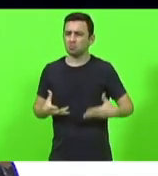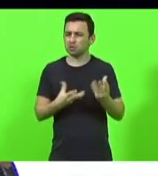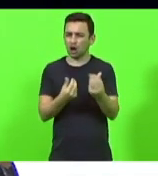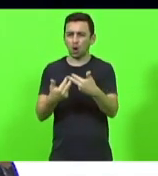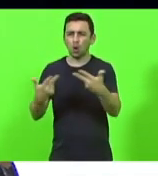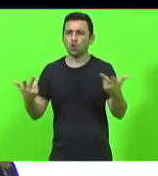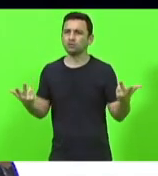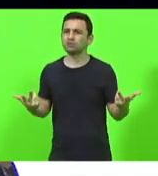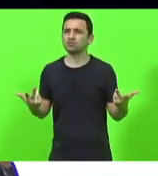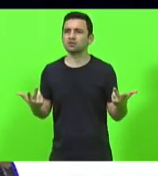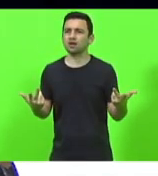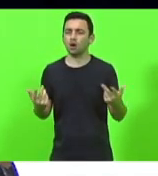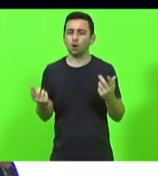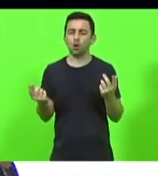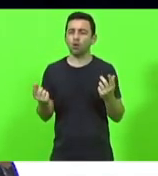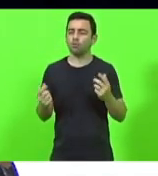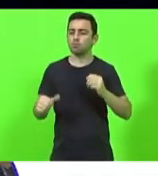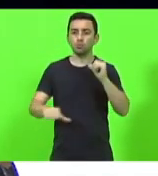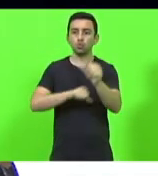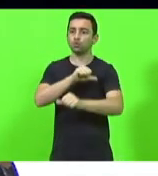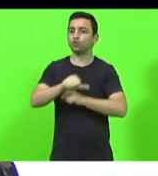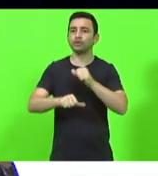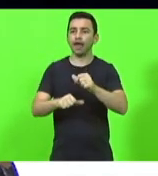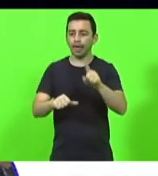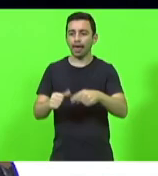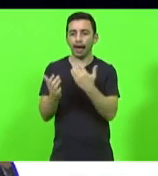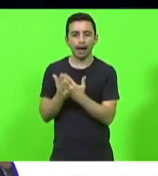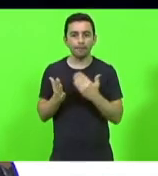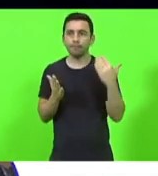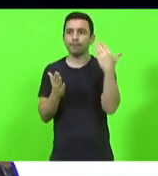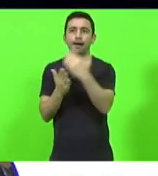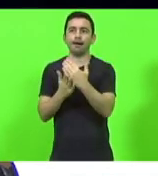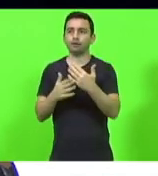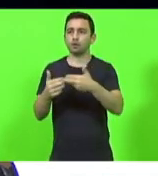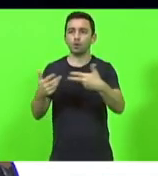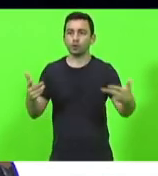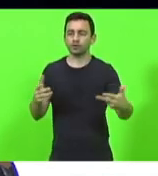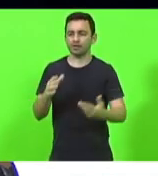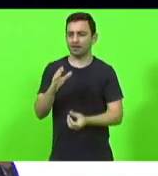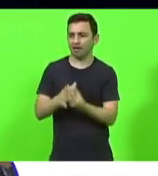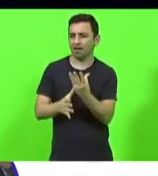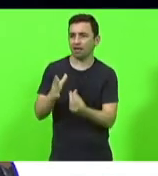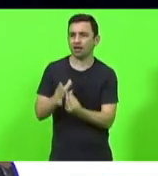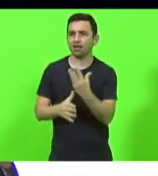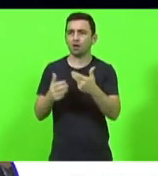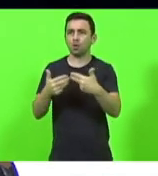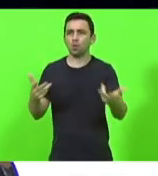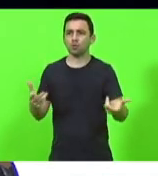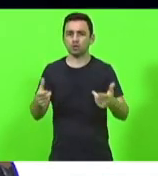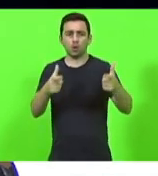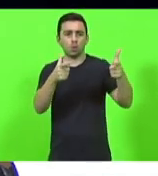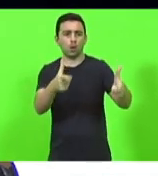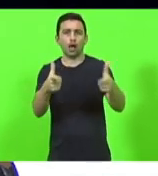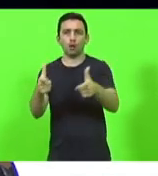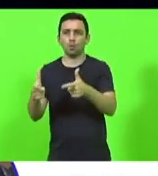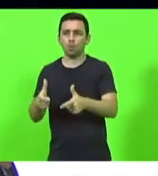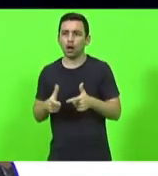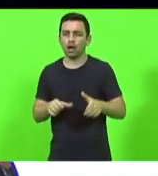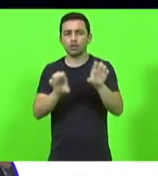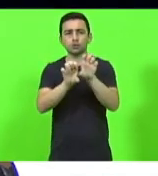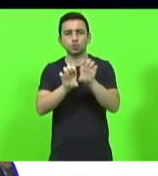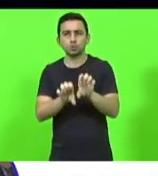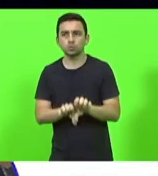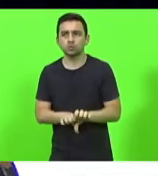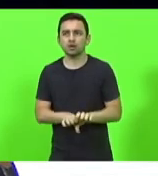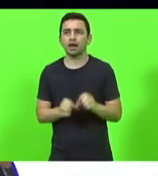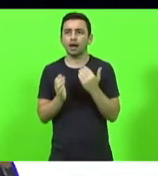contrário, a gente aumenta o tamanho do Estado. A gente que cria mais espaço para mais galpão, para mais estrutura, para